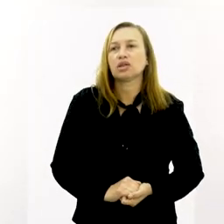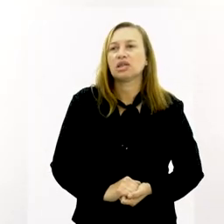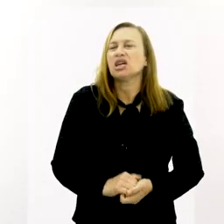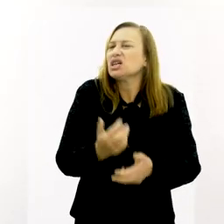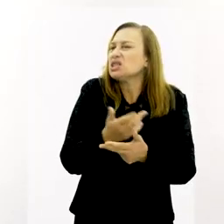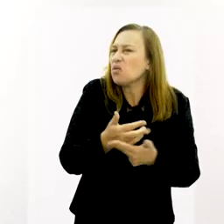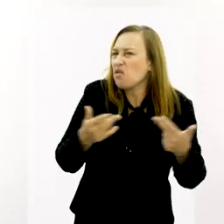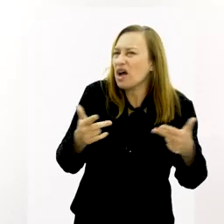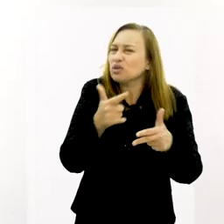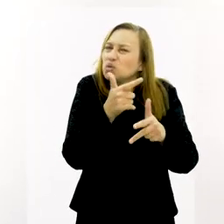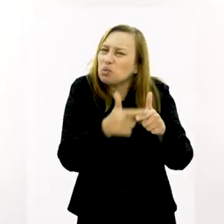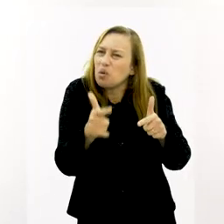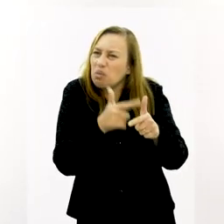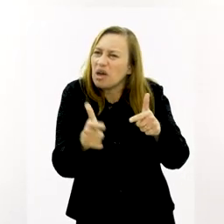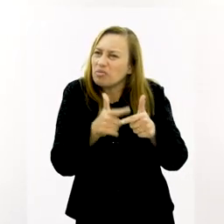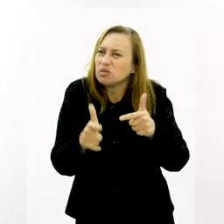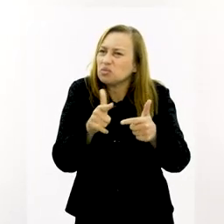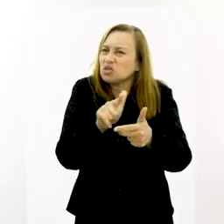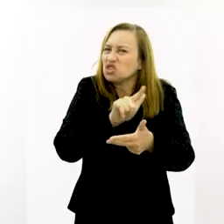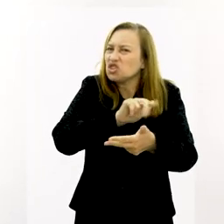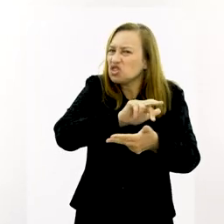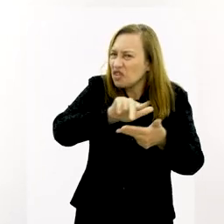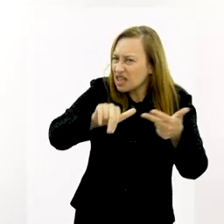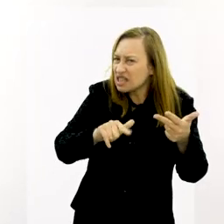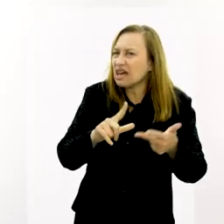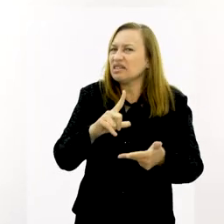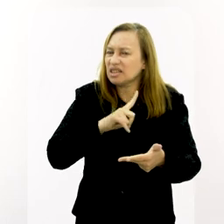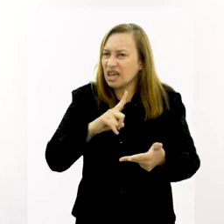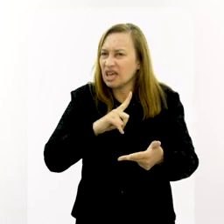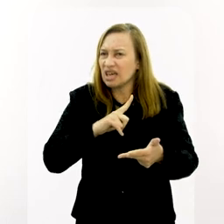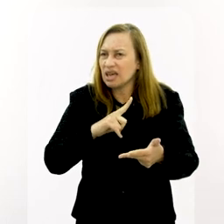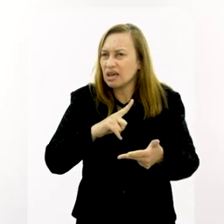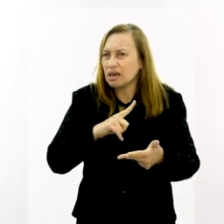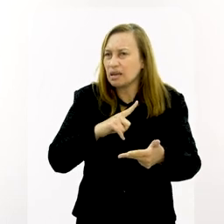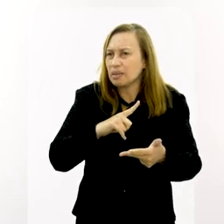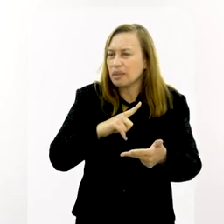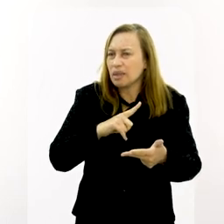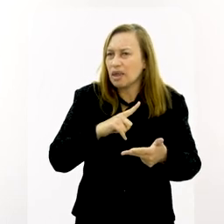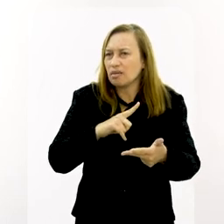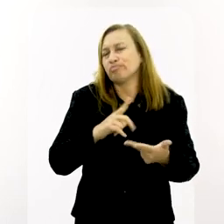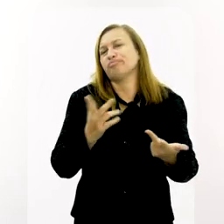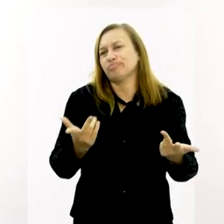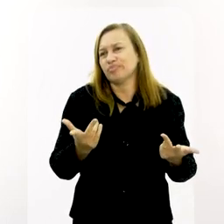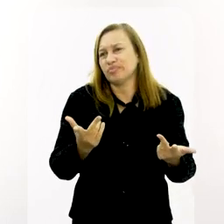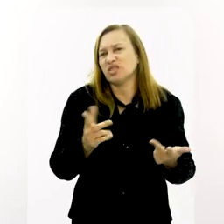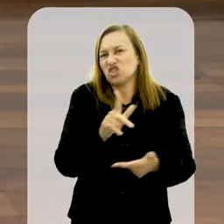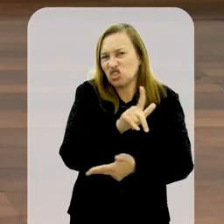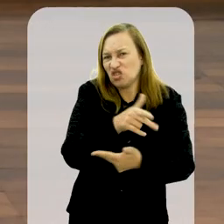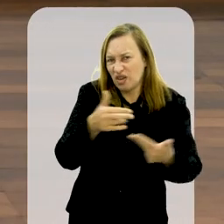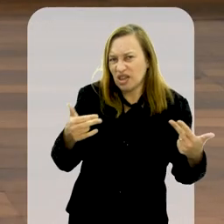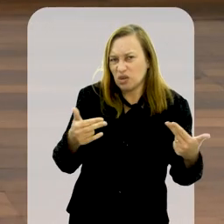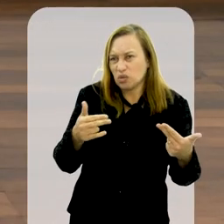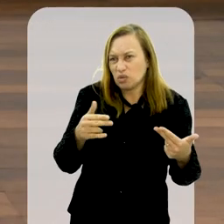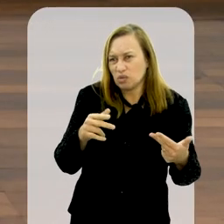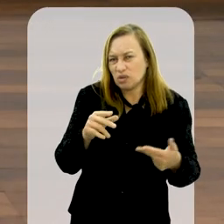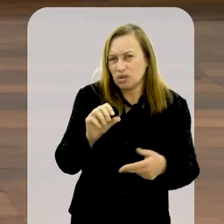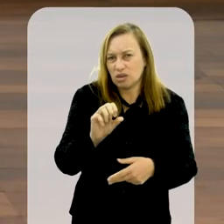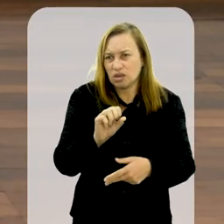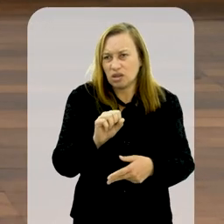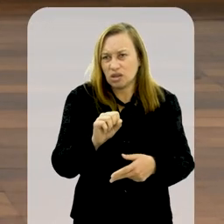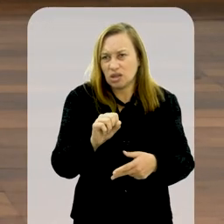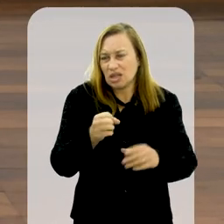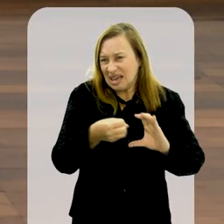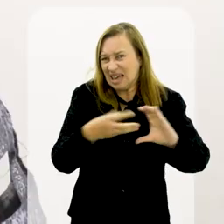São muitos problemas? Eles são diversos? A personalidade deles, são diversos? São, são diversos.